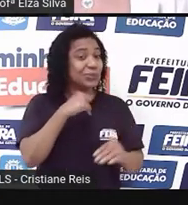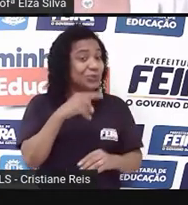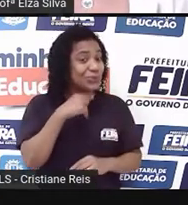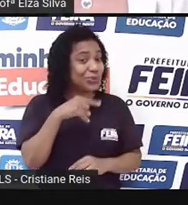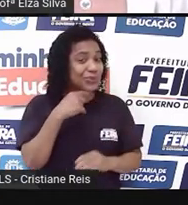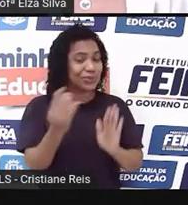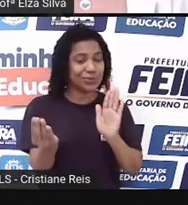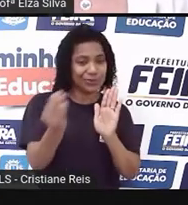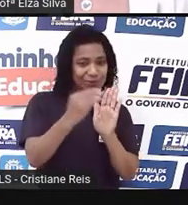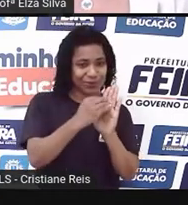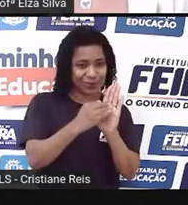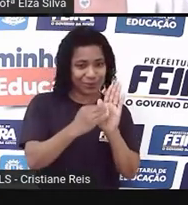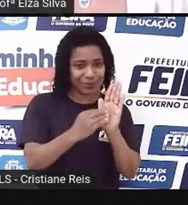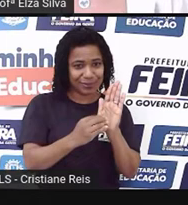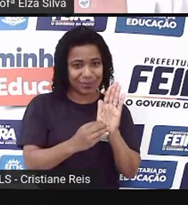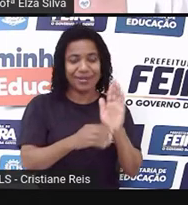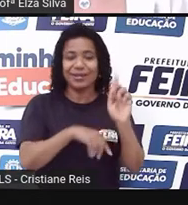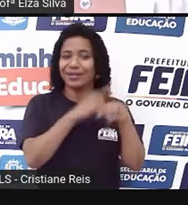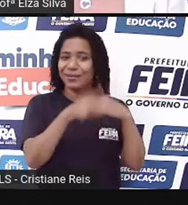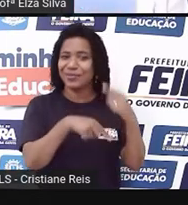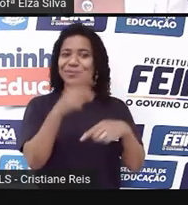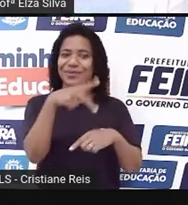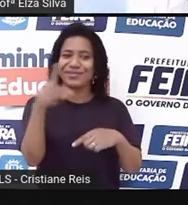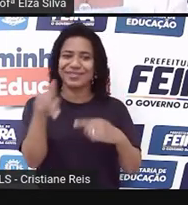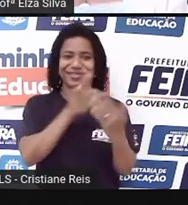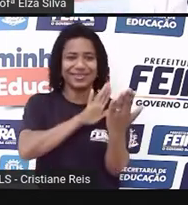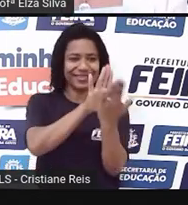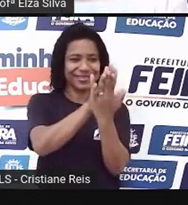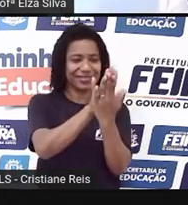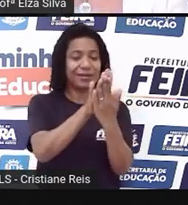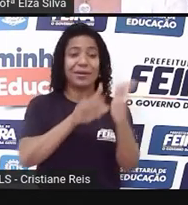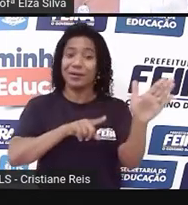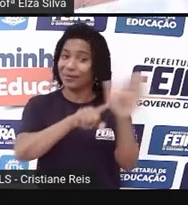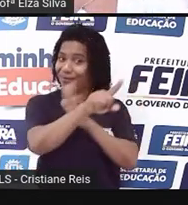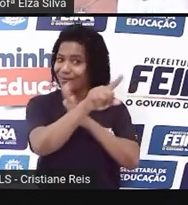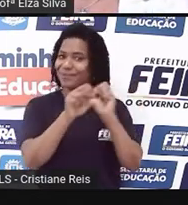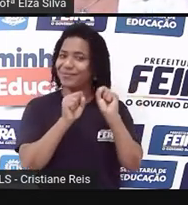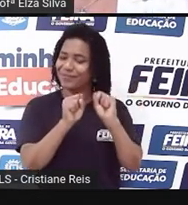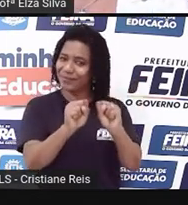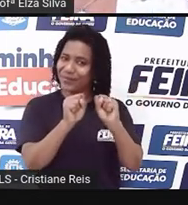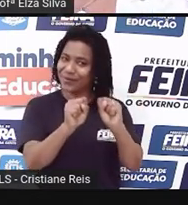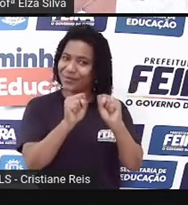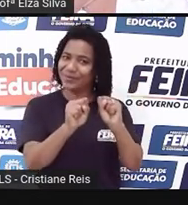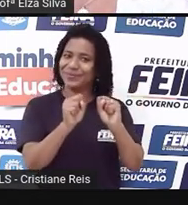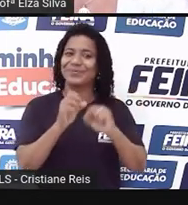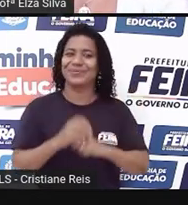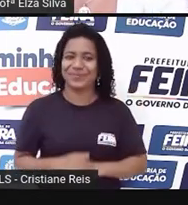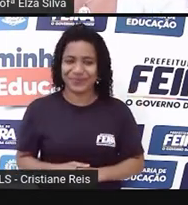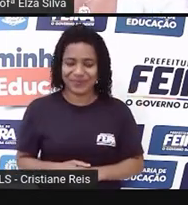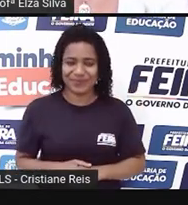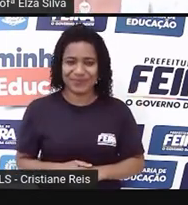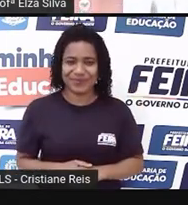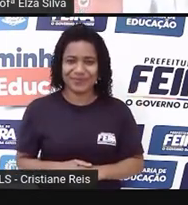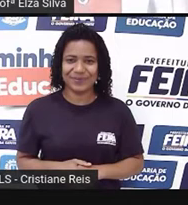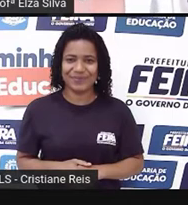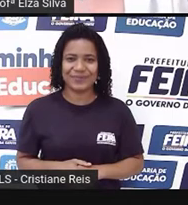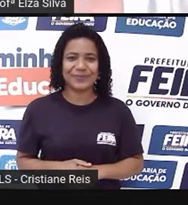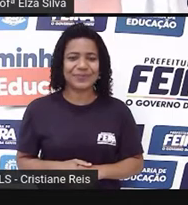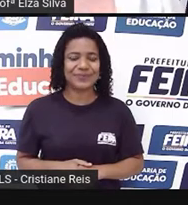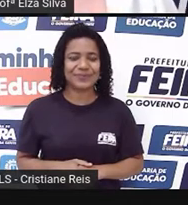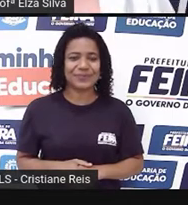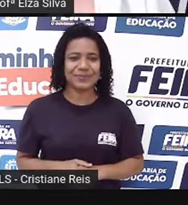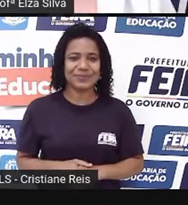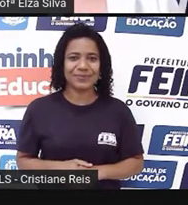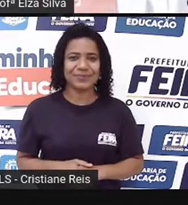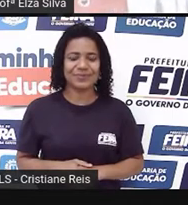dúvidas para tirá-las na primeira oportunidade com o seu professor da escola ou sua professora. Vejam o eu